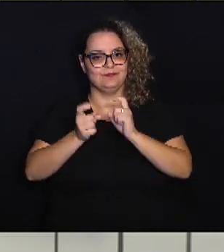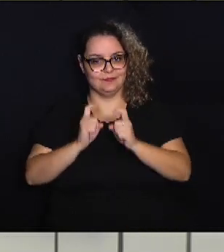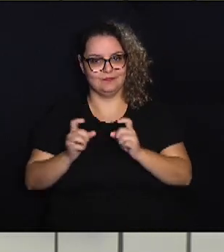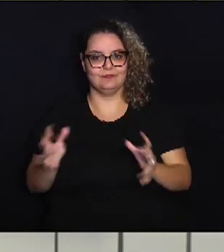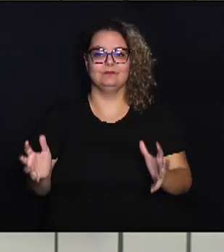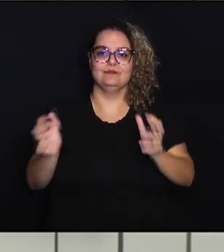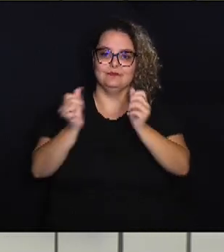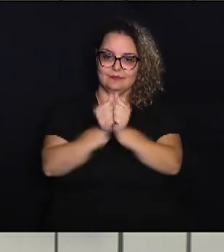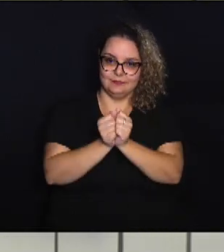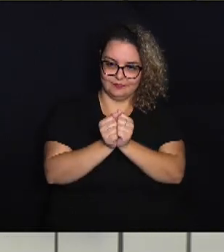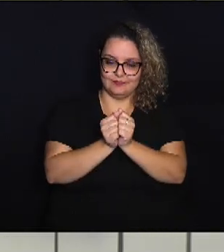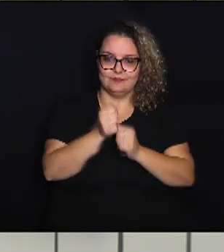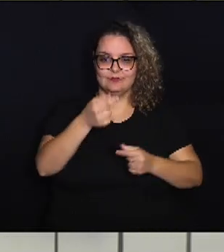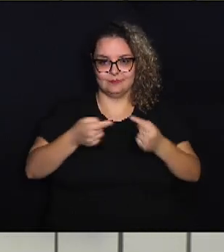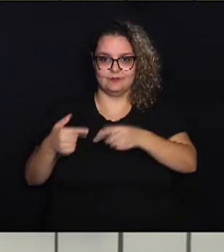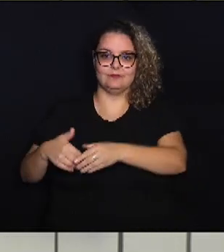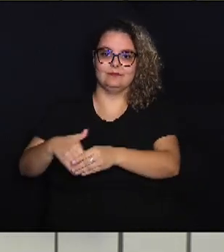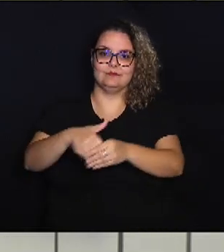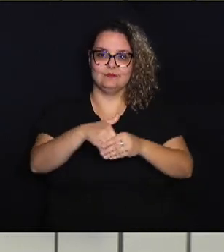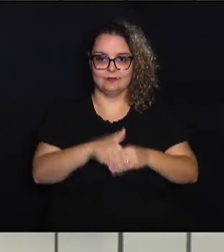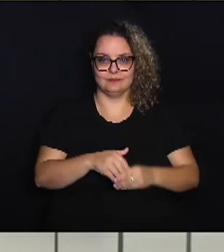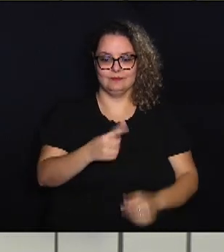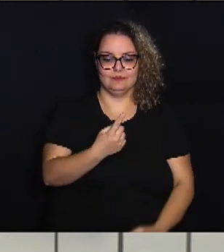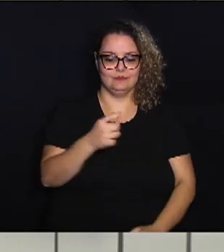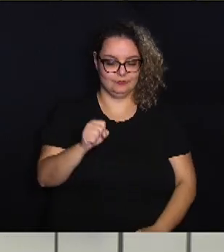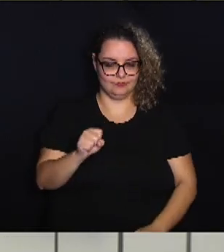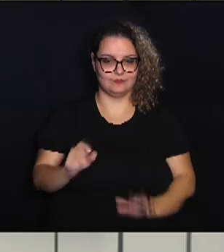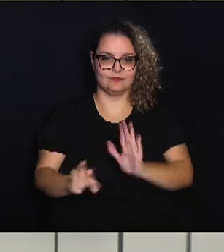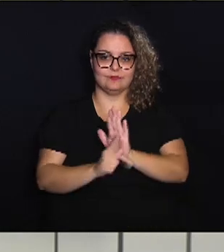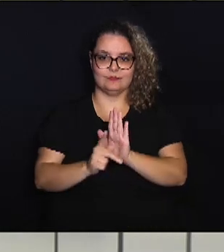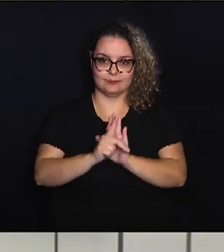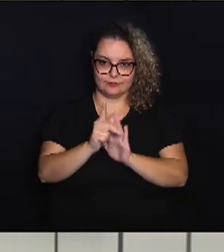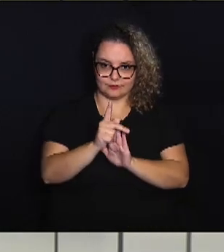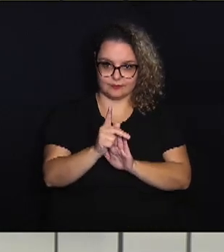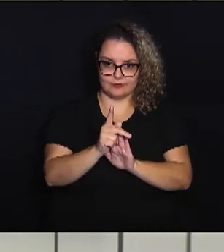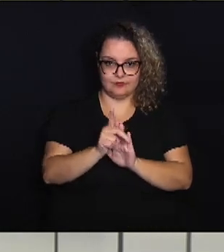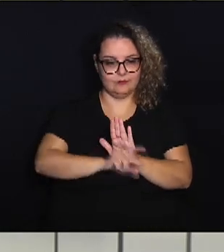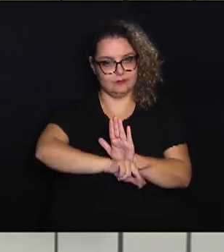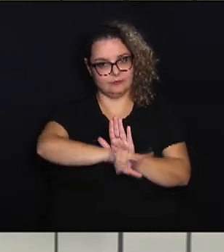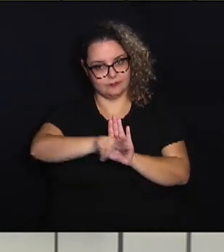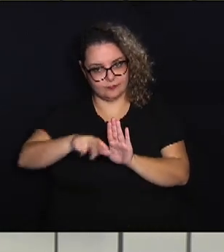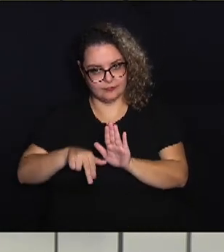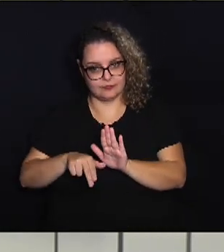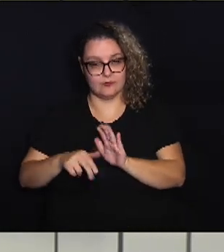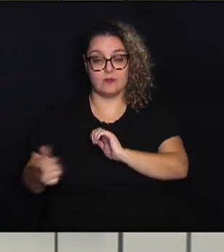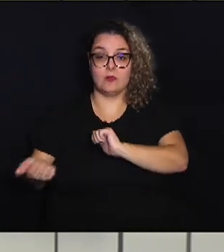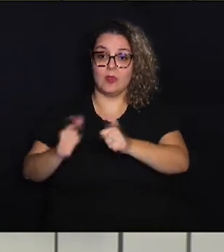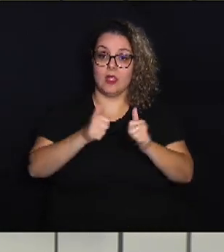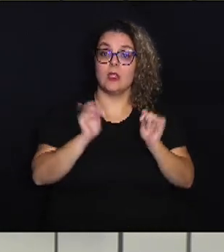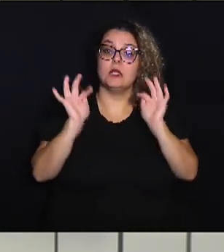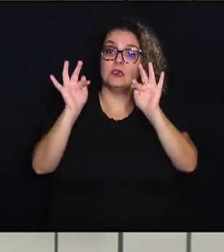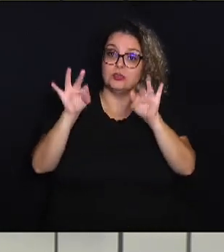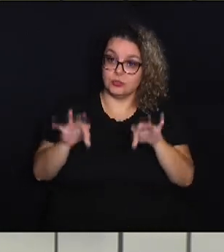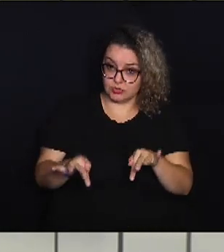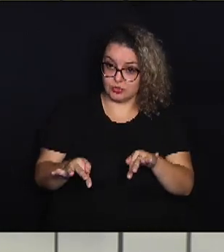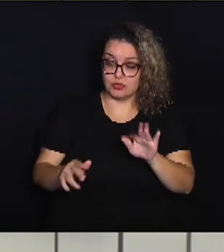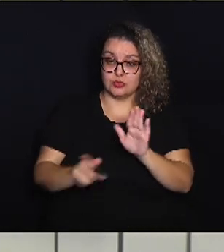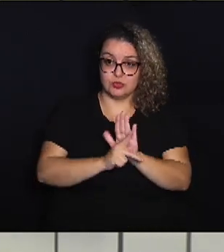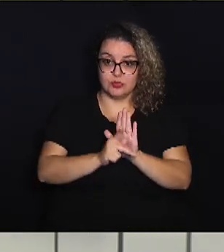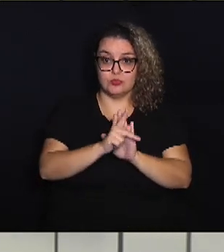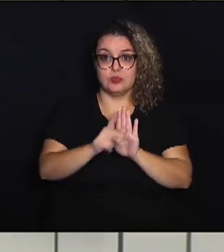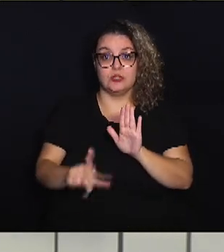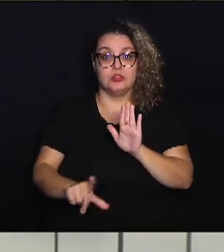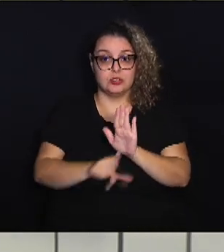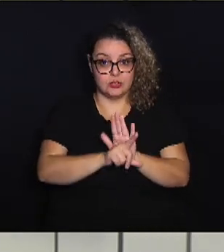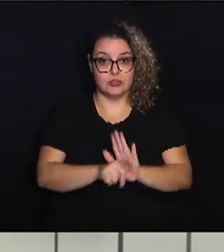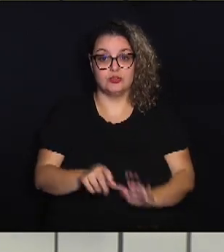reunir para discutir e votar 18 projetos. Entre eles, está em análise final, projeto de lei de